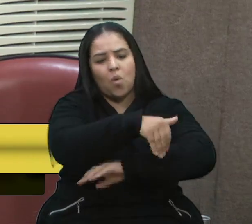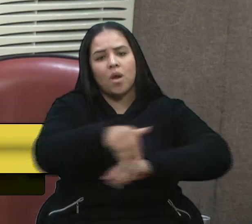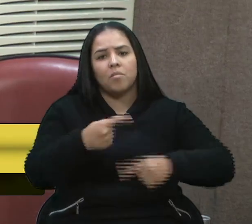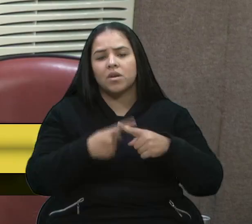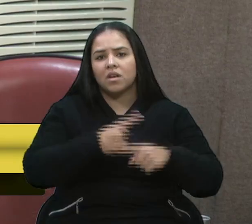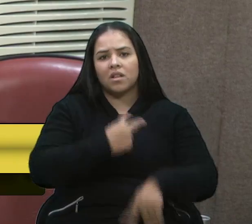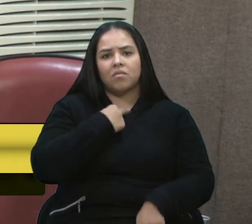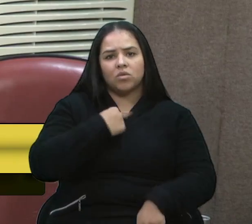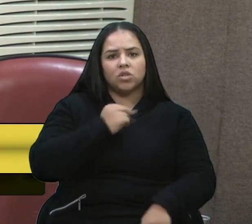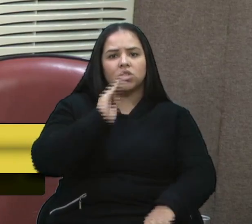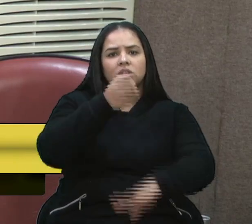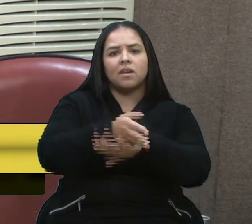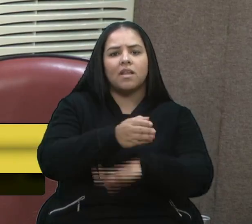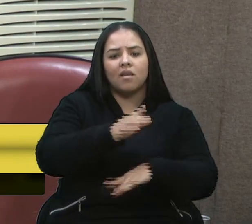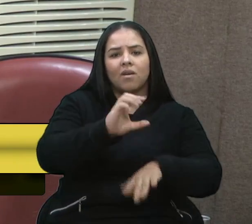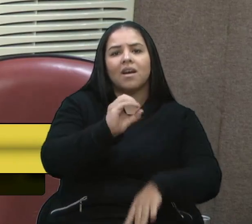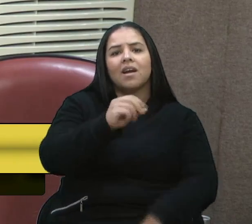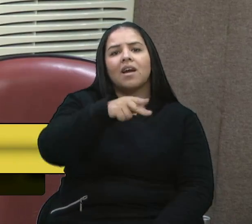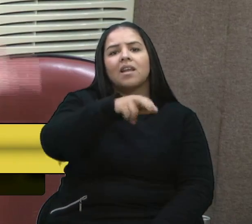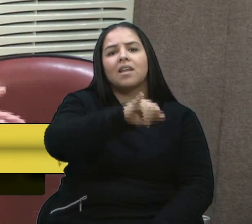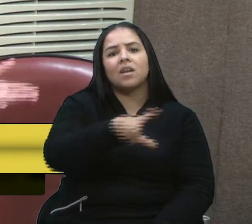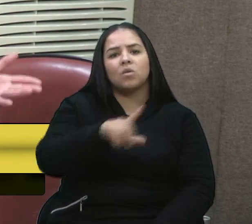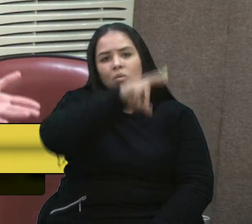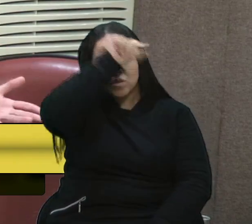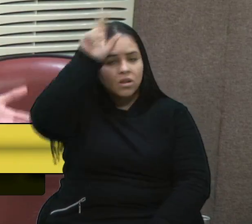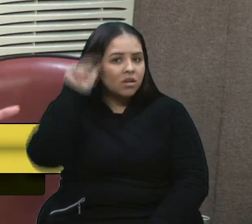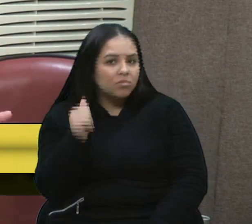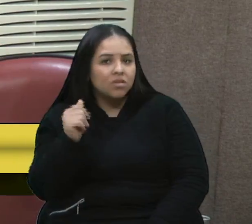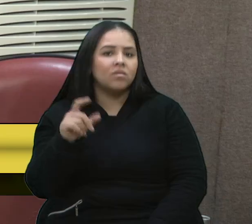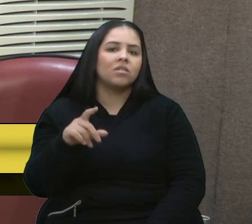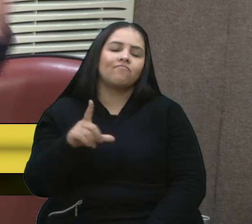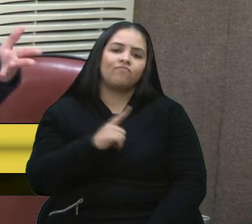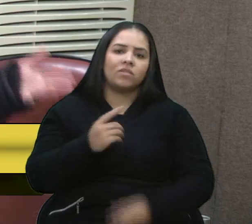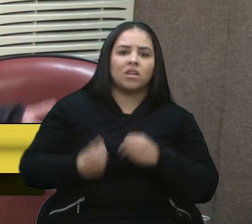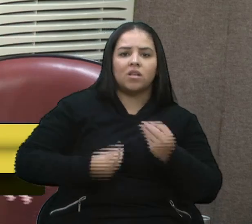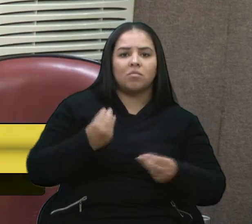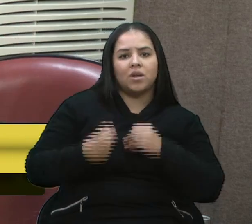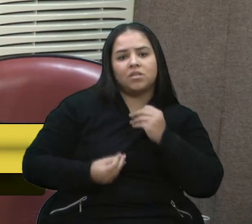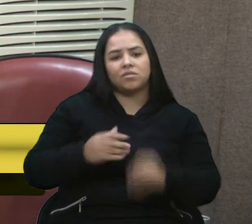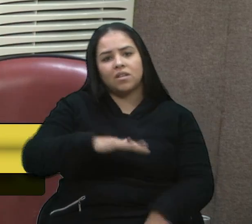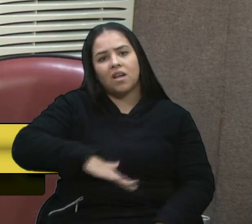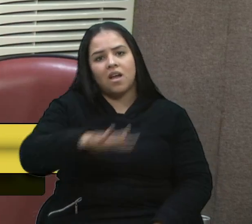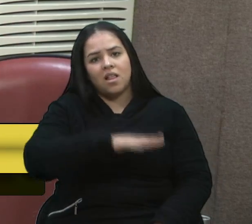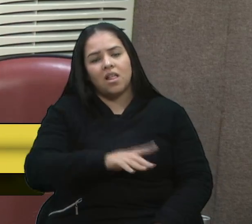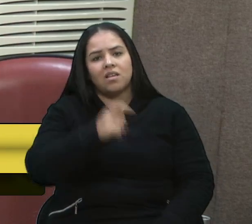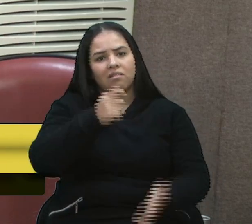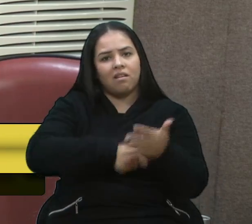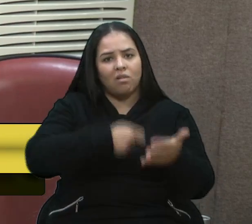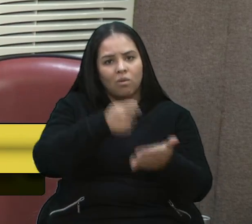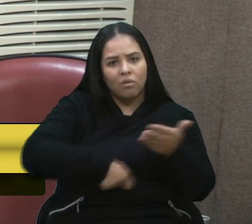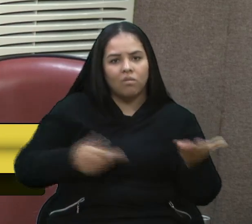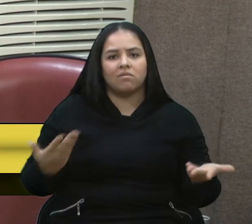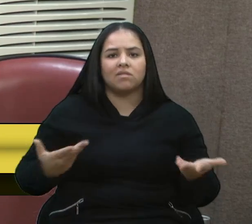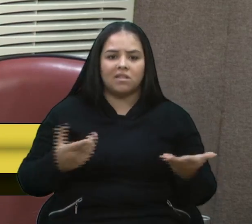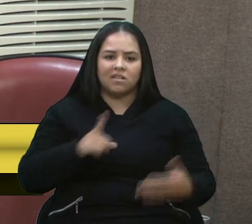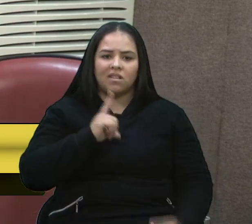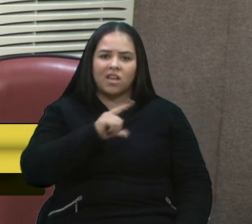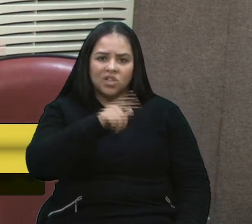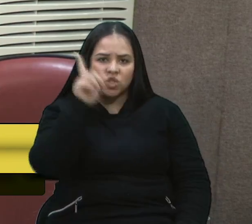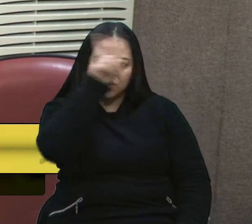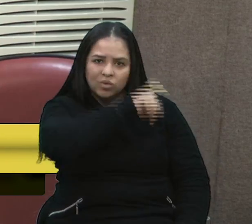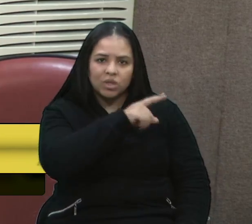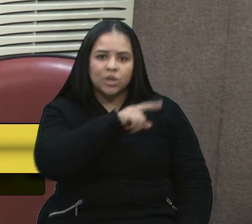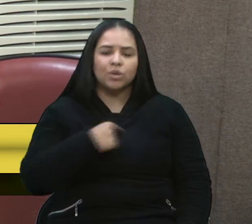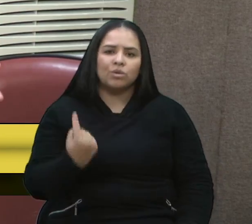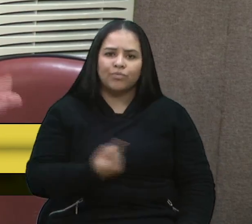irmos até o canil municipal, nos compadecermos com a situação que lá é enfrentada, nos compadecermos com os animais que